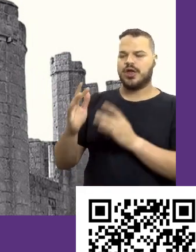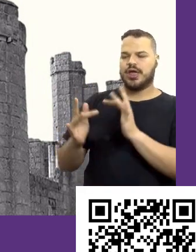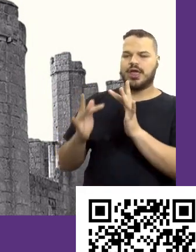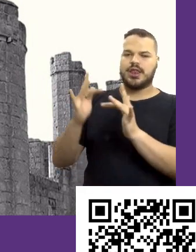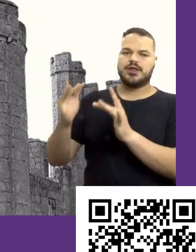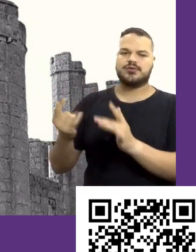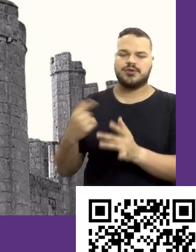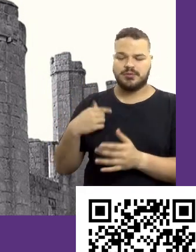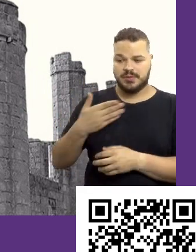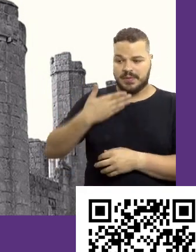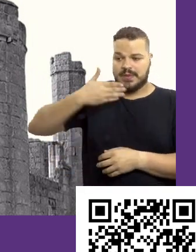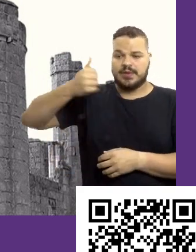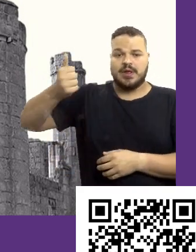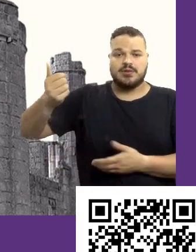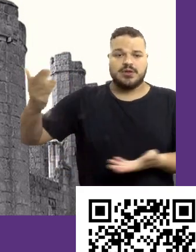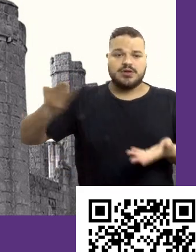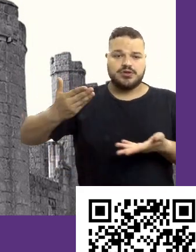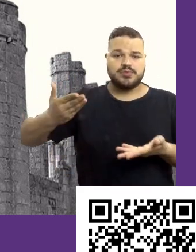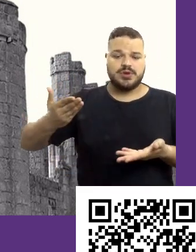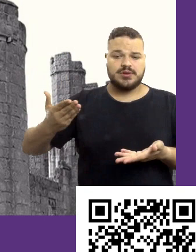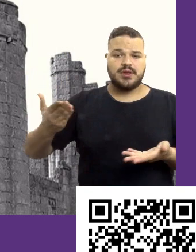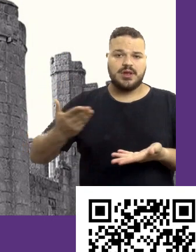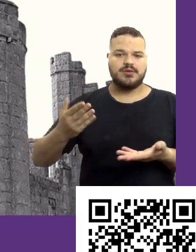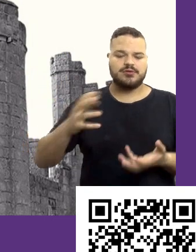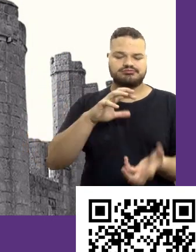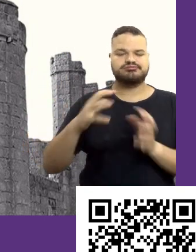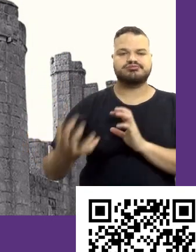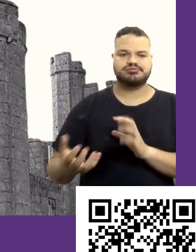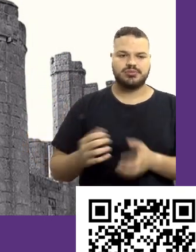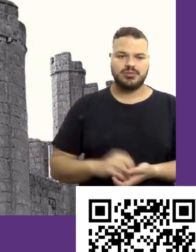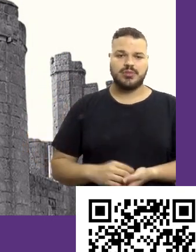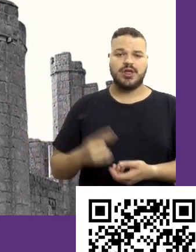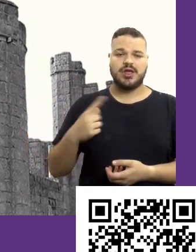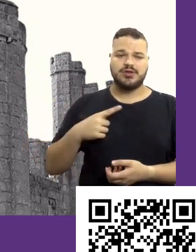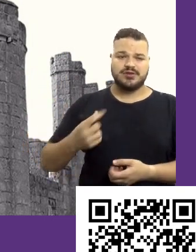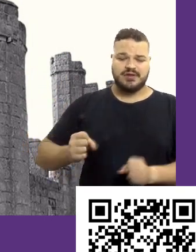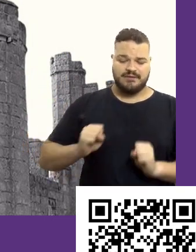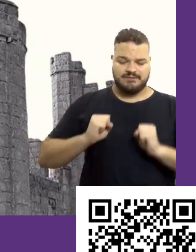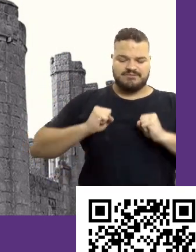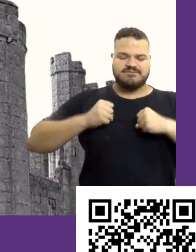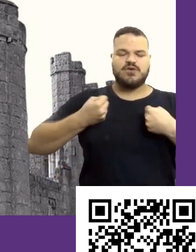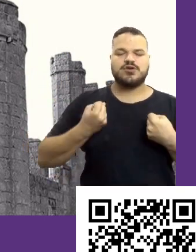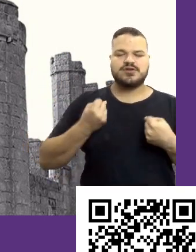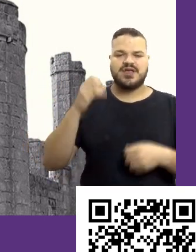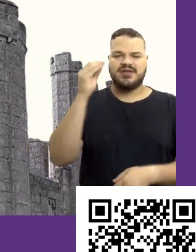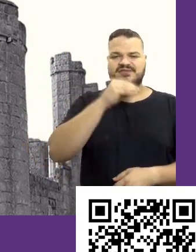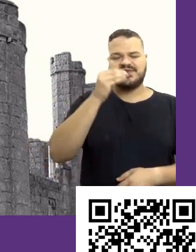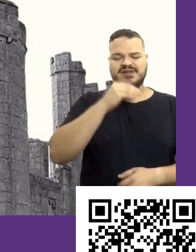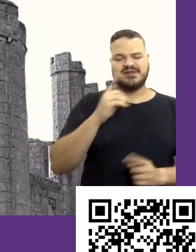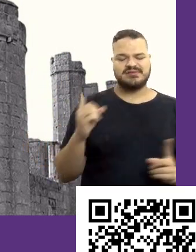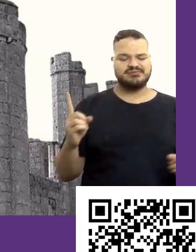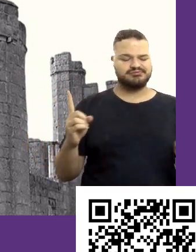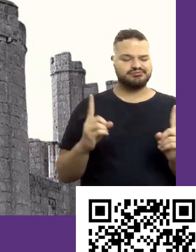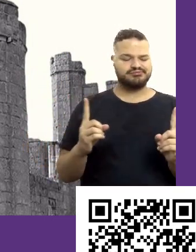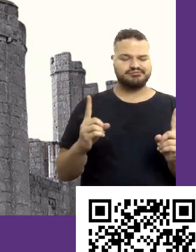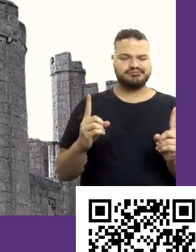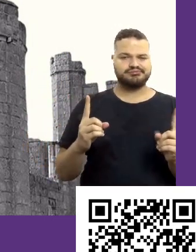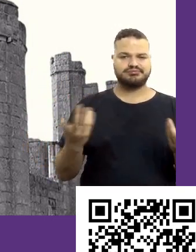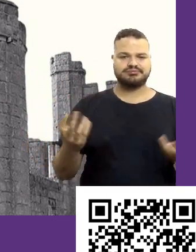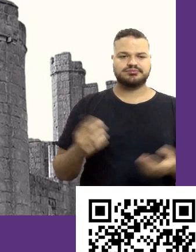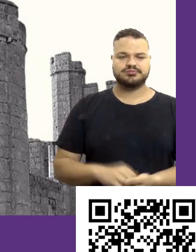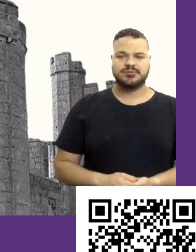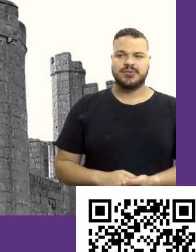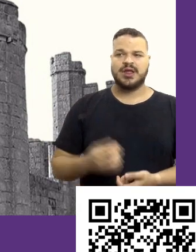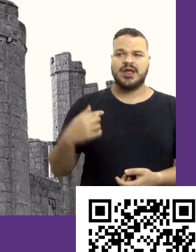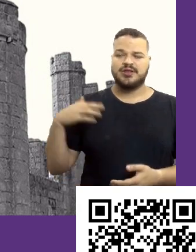precisa melhorar. a nossa força está aqui, a nossa fraqueza está aqui. Percebe só se a gente não faz isso. A gente